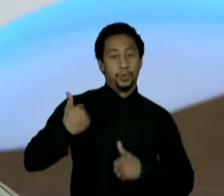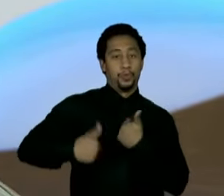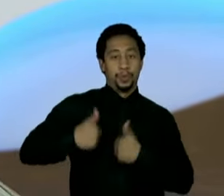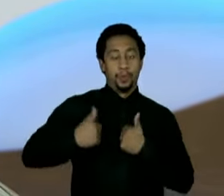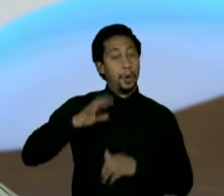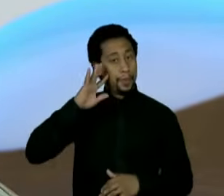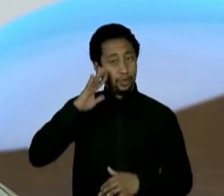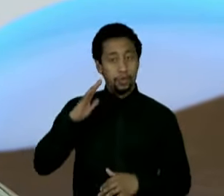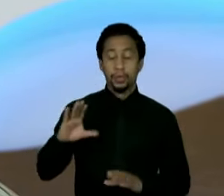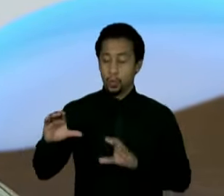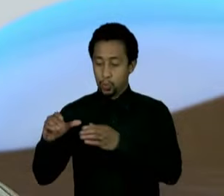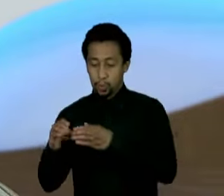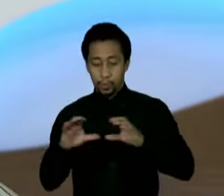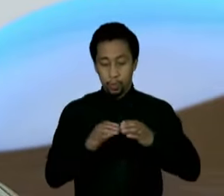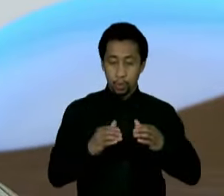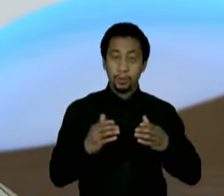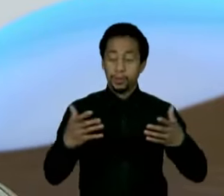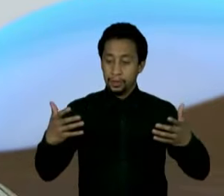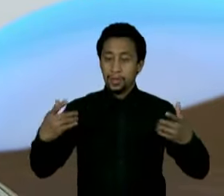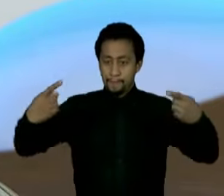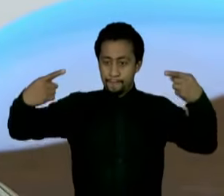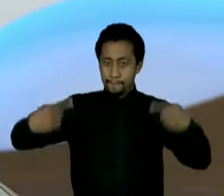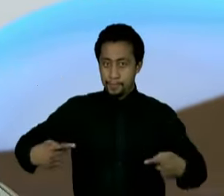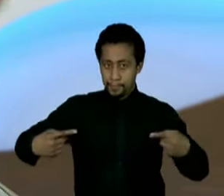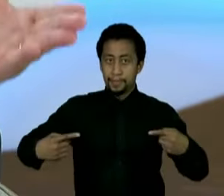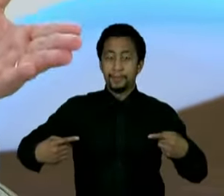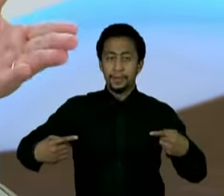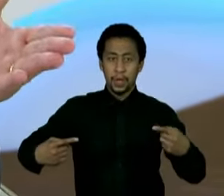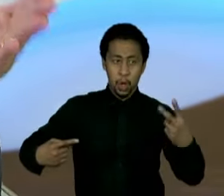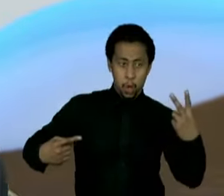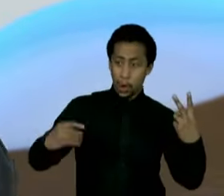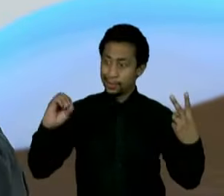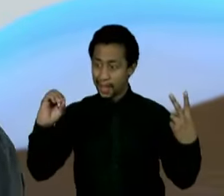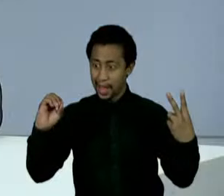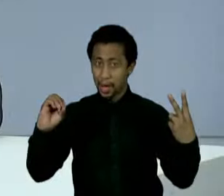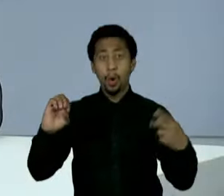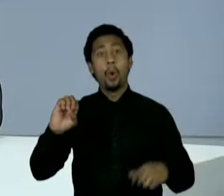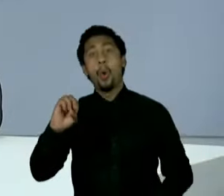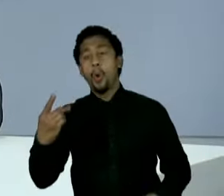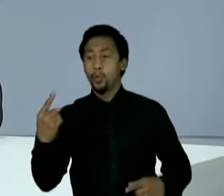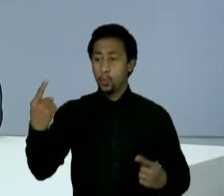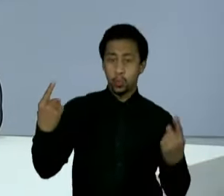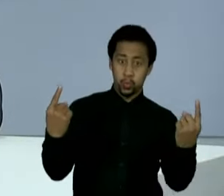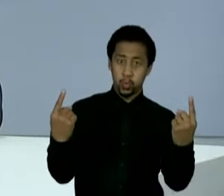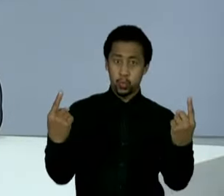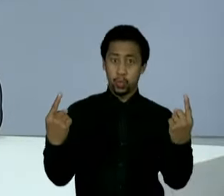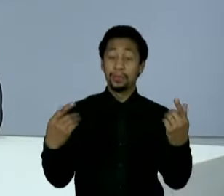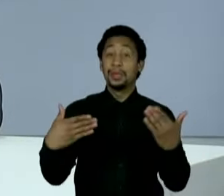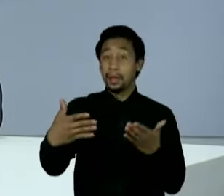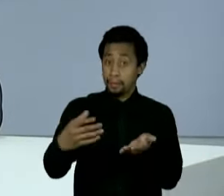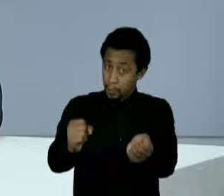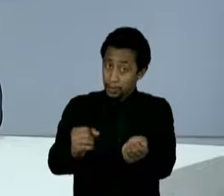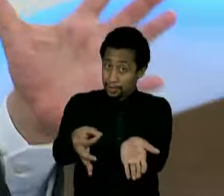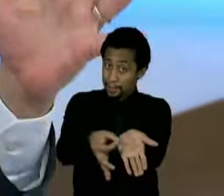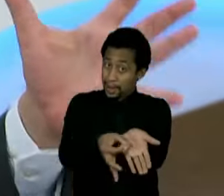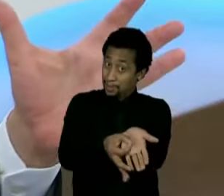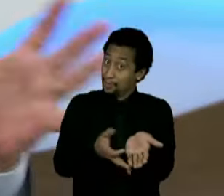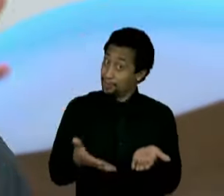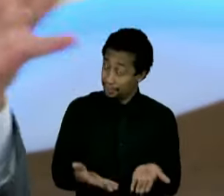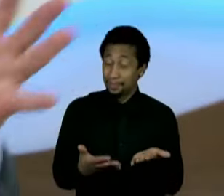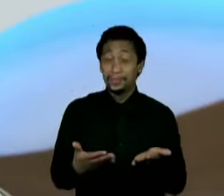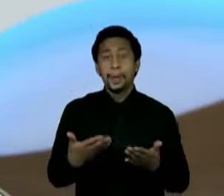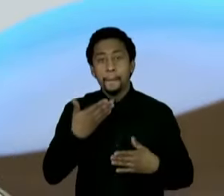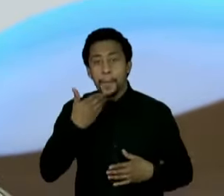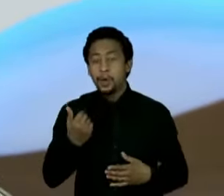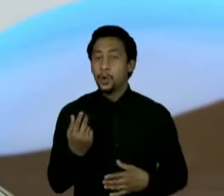tivesse no segundo turno 2x0 do que 1x1 para ir para os pênaltis, né? Então, se tiver 2x0, com dois candidatos ligados a uma só